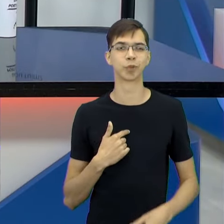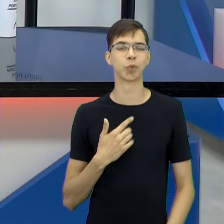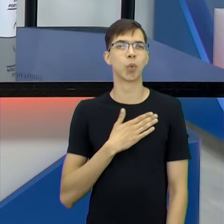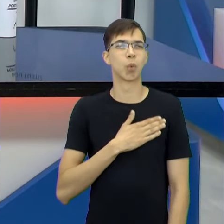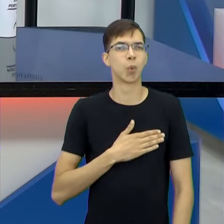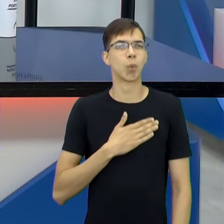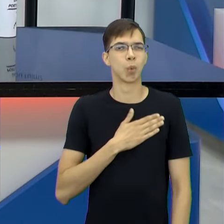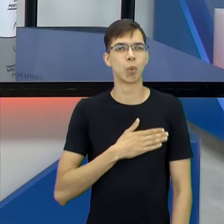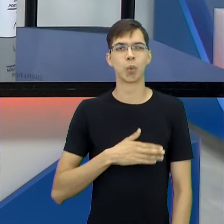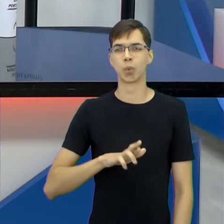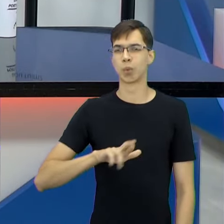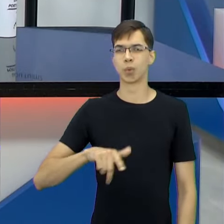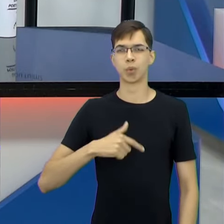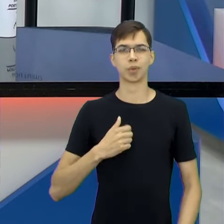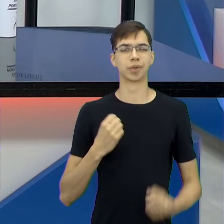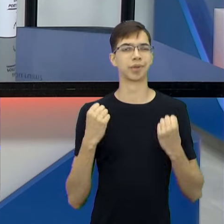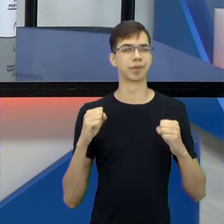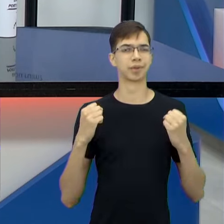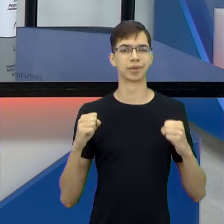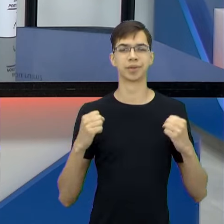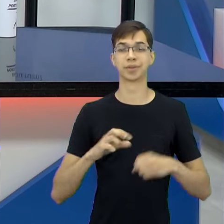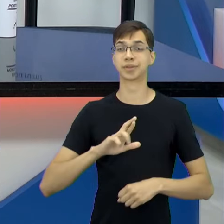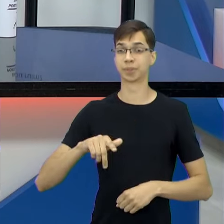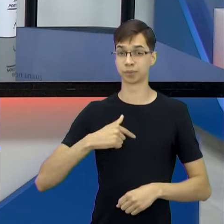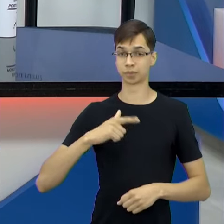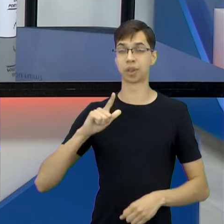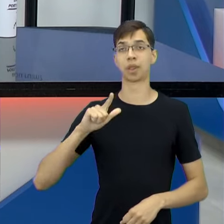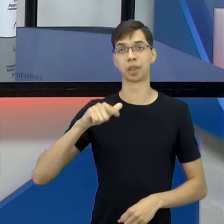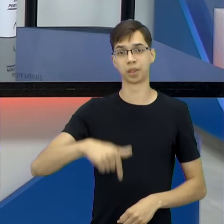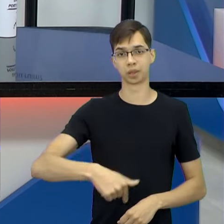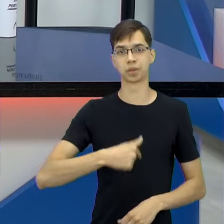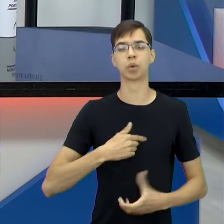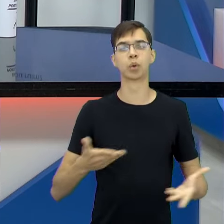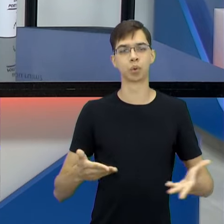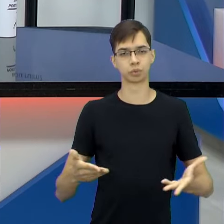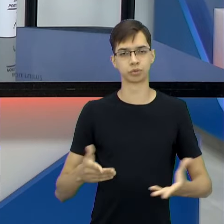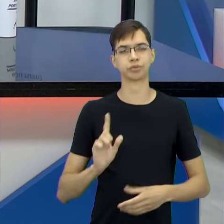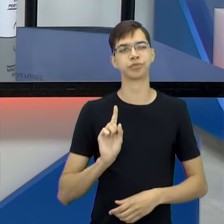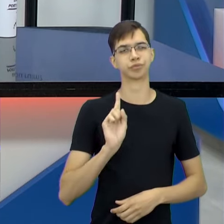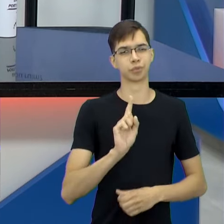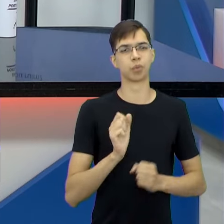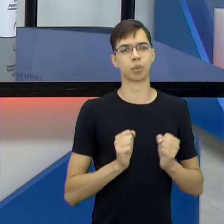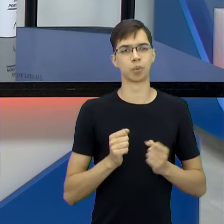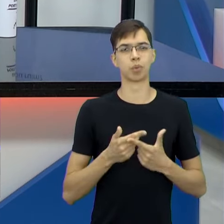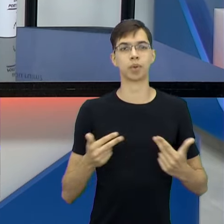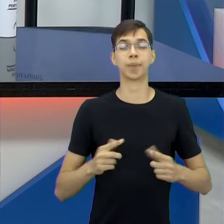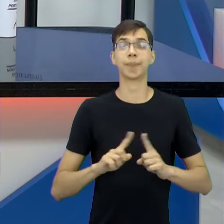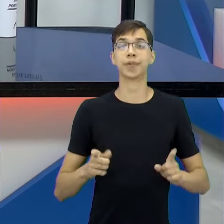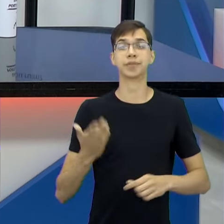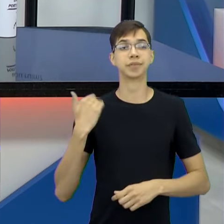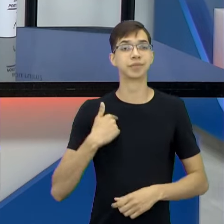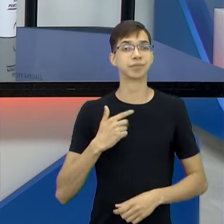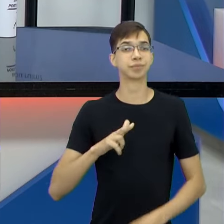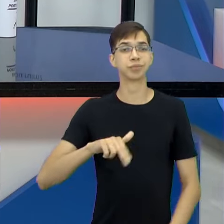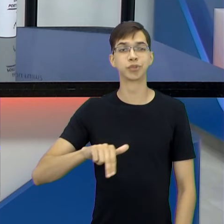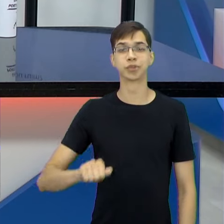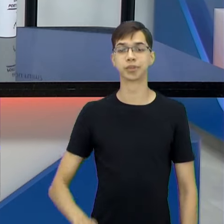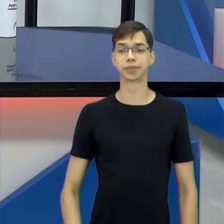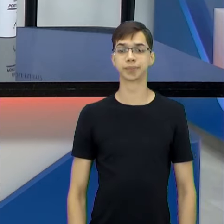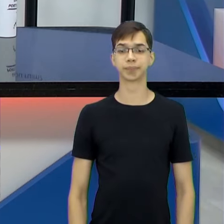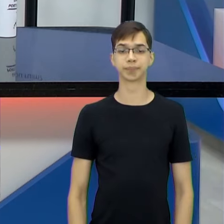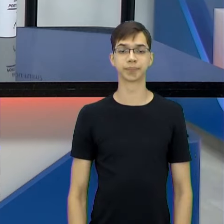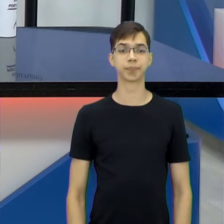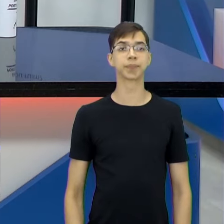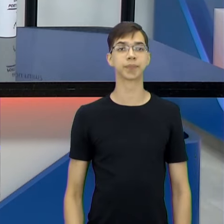de atividades físicas. Depois descobri, depois mais tarde. Hoje eu corro, faço tudo. Mas assim, naquela época... Você também não se interessava em ir,